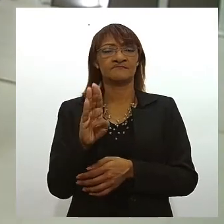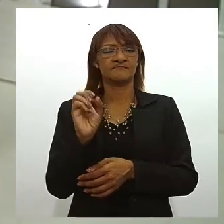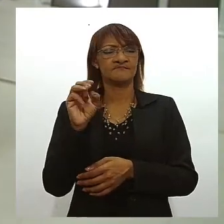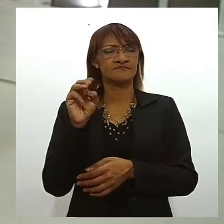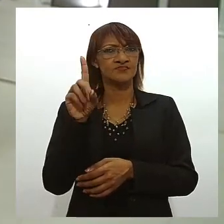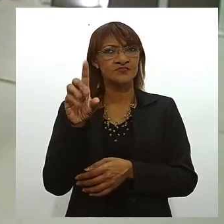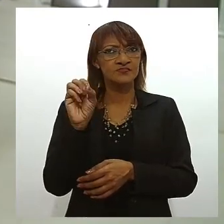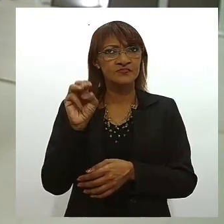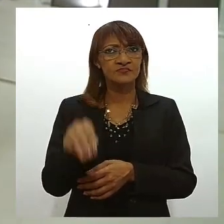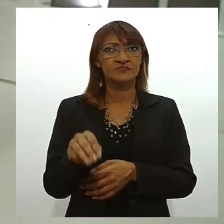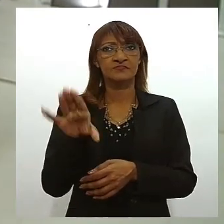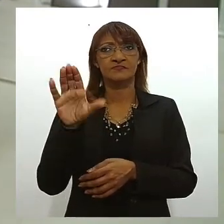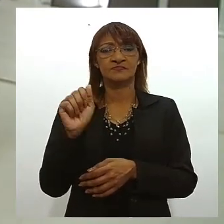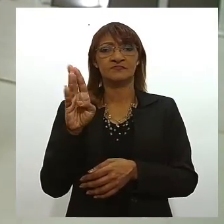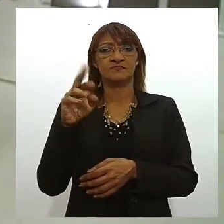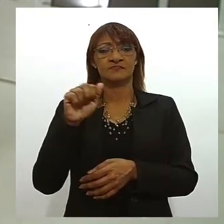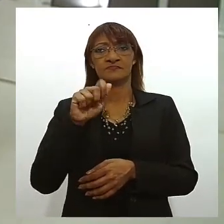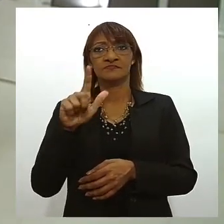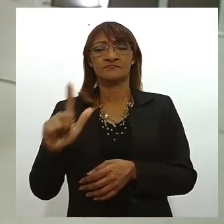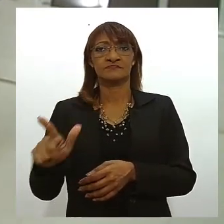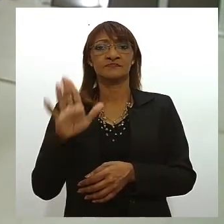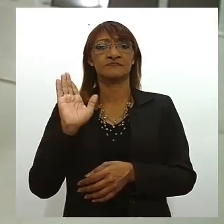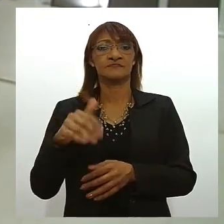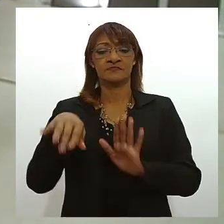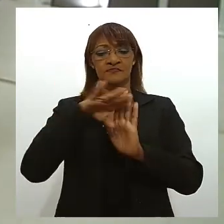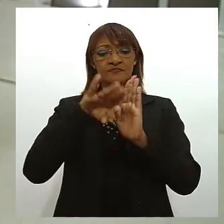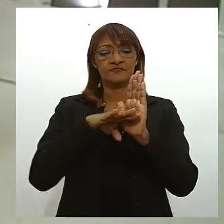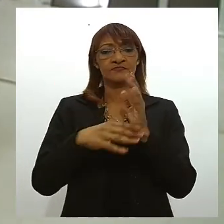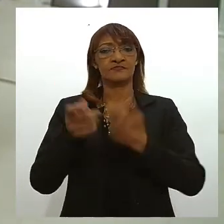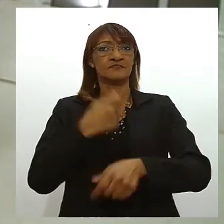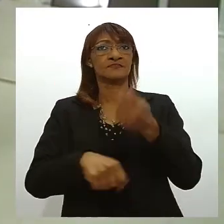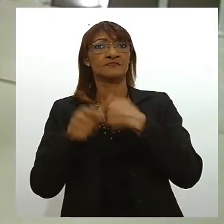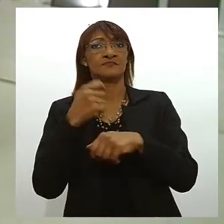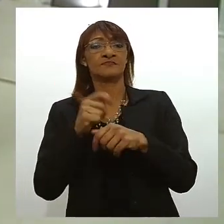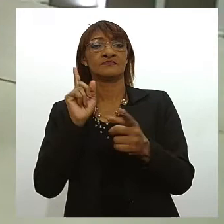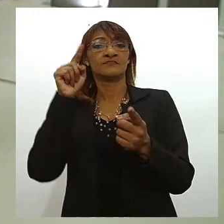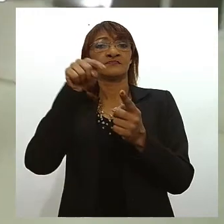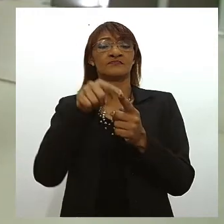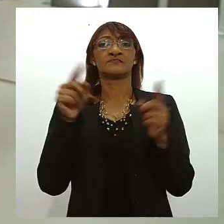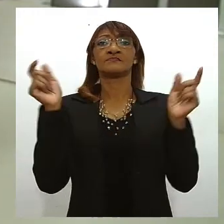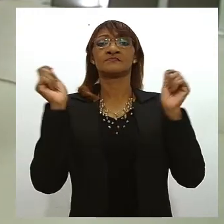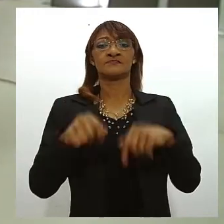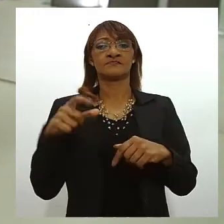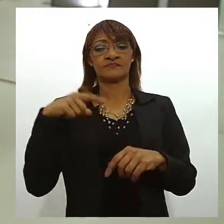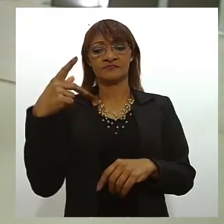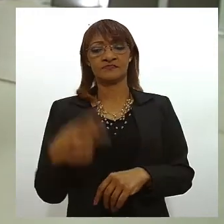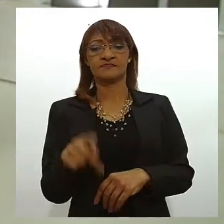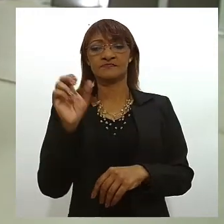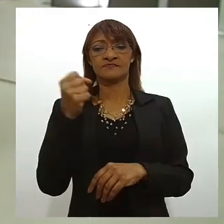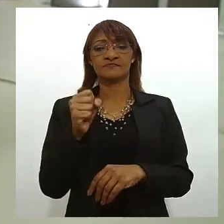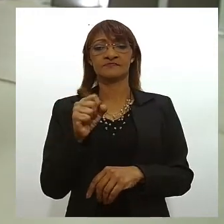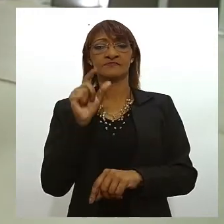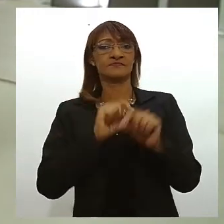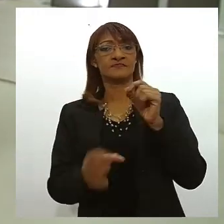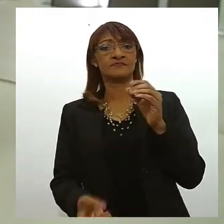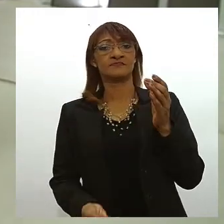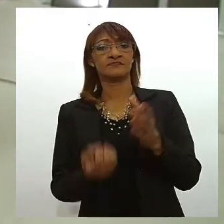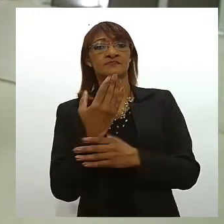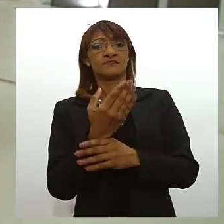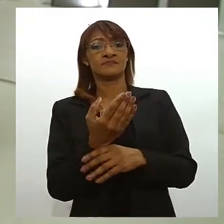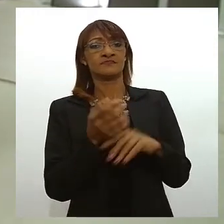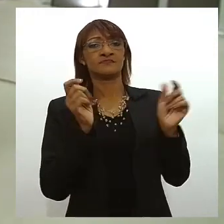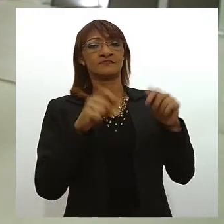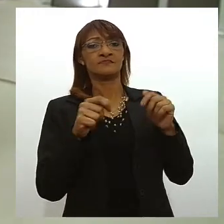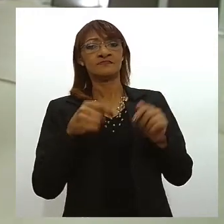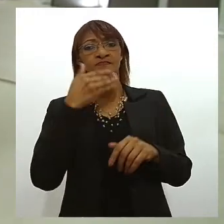o plano de desenvolvimento econômico tem o objetivo de identificar potencialidades sergipanas criando assim condições para um